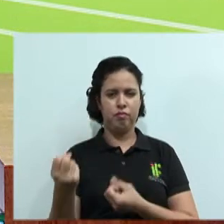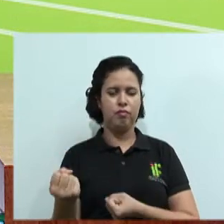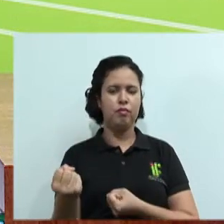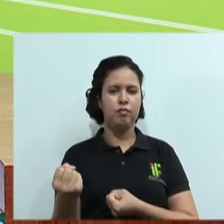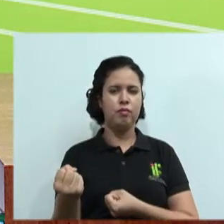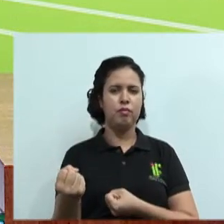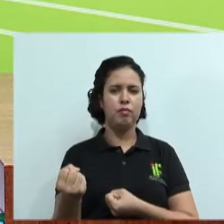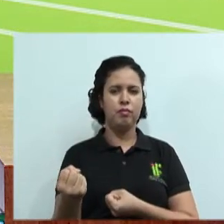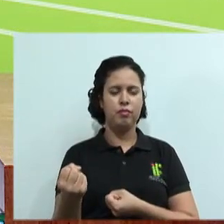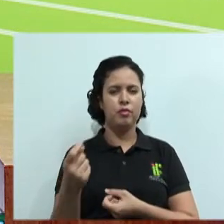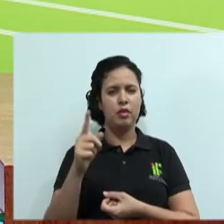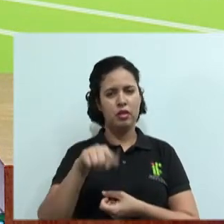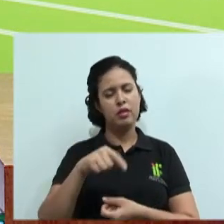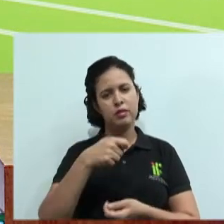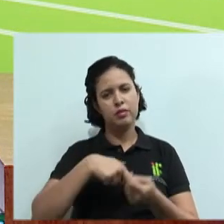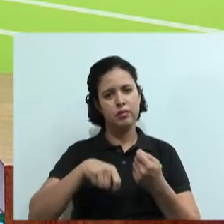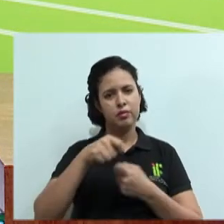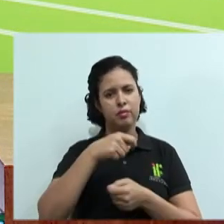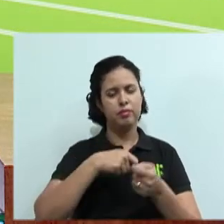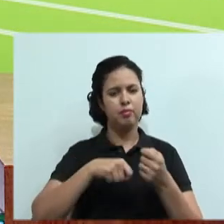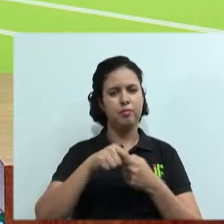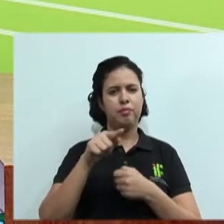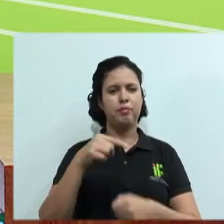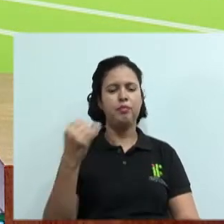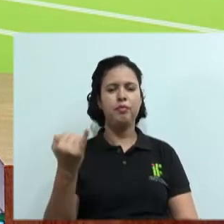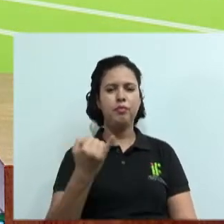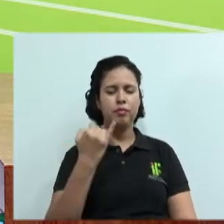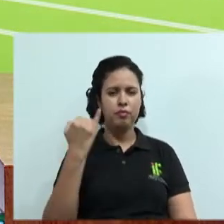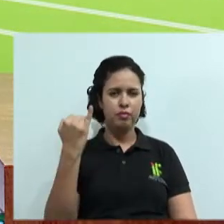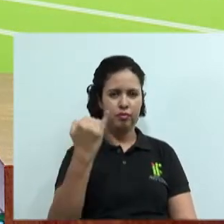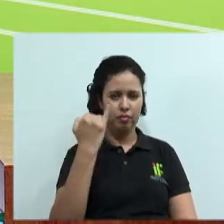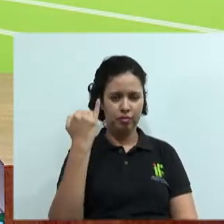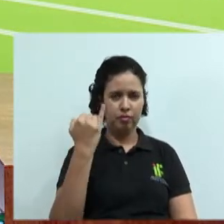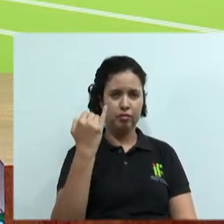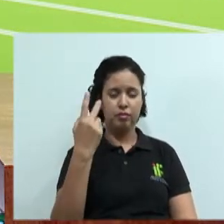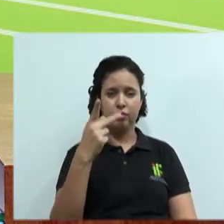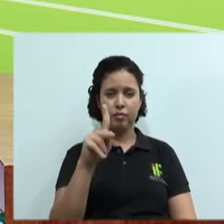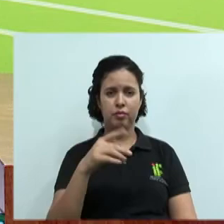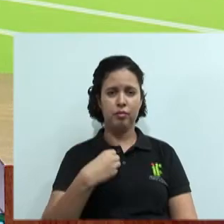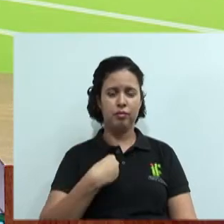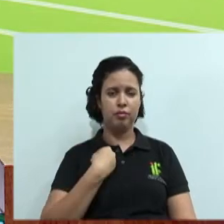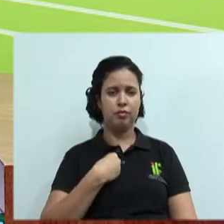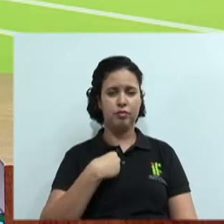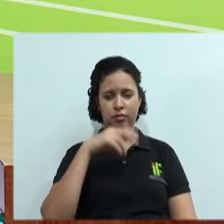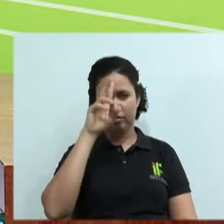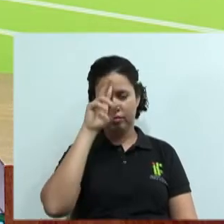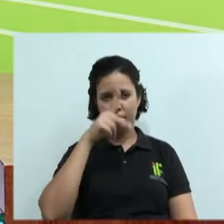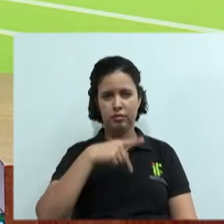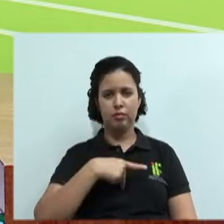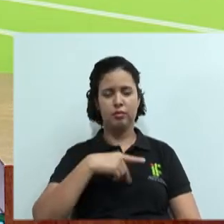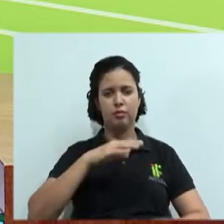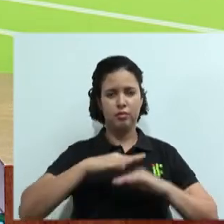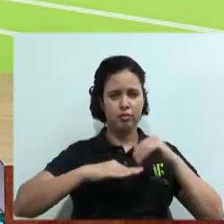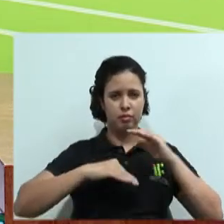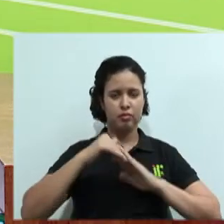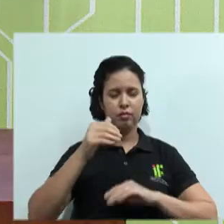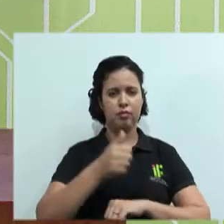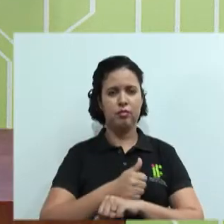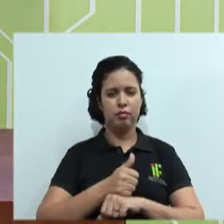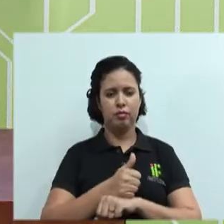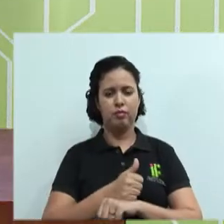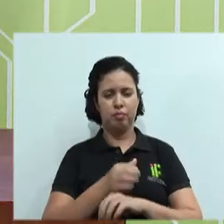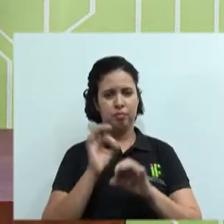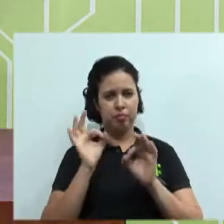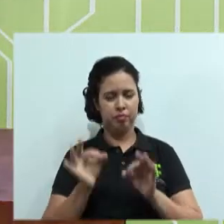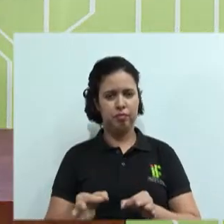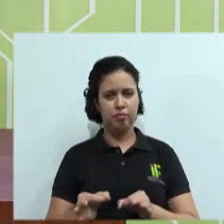que funciona a negociação. E isso é muito importante para a sua vida pessoal, como também profissional, né professor? Exatamente.